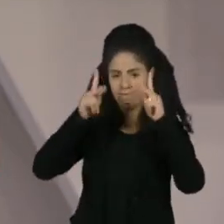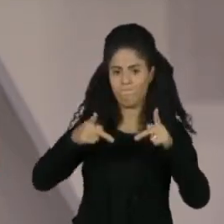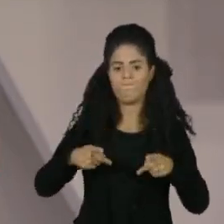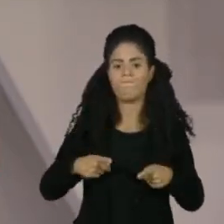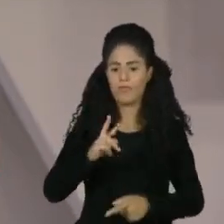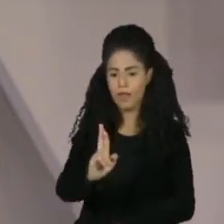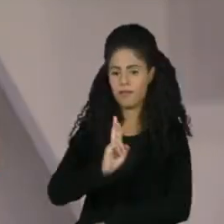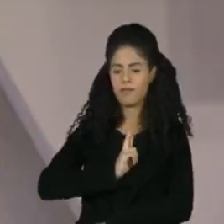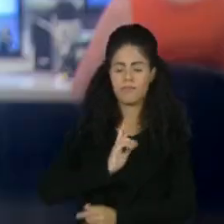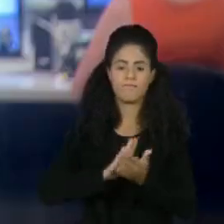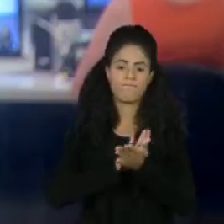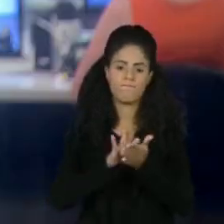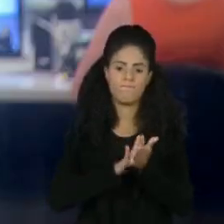não tivemos retorno.